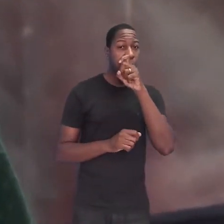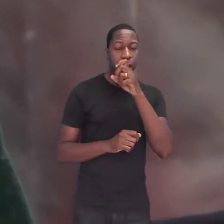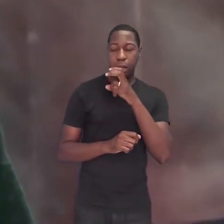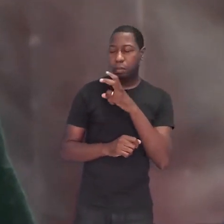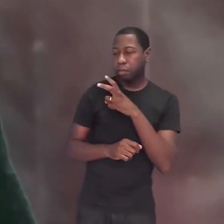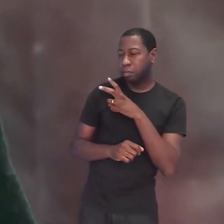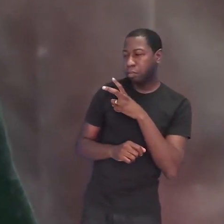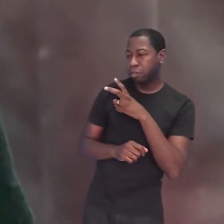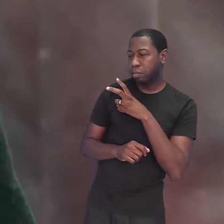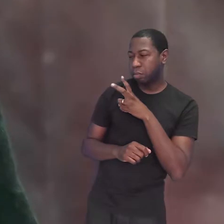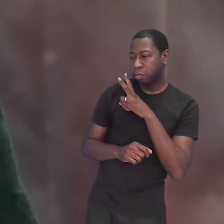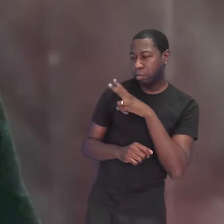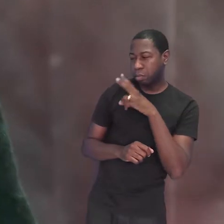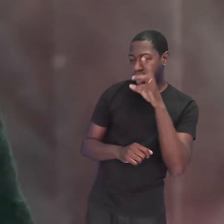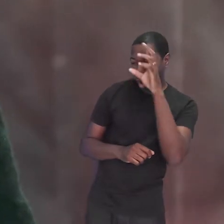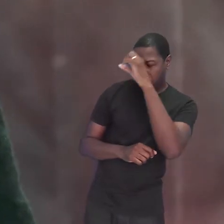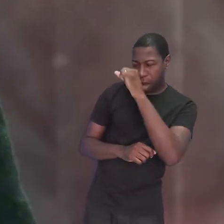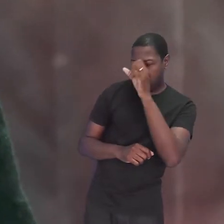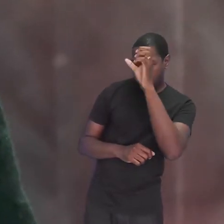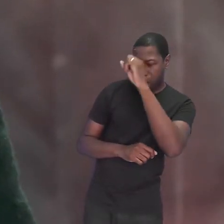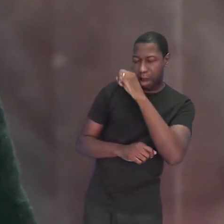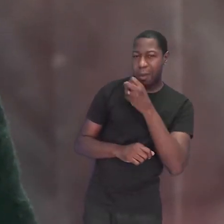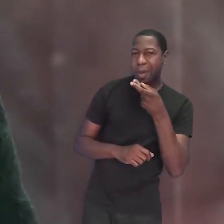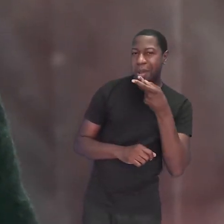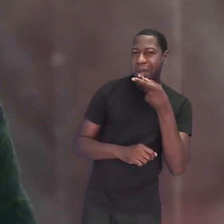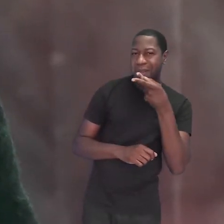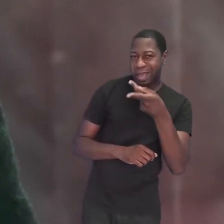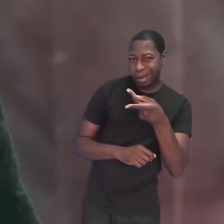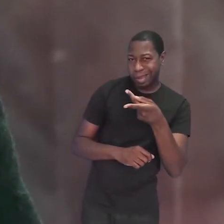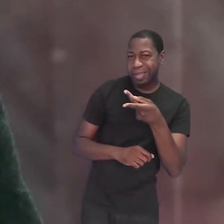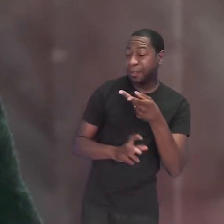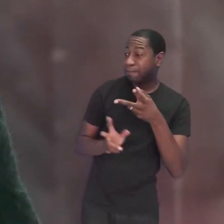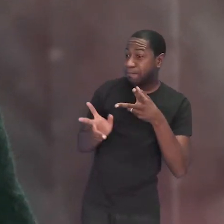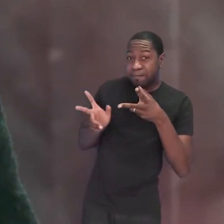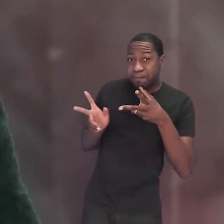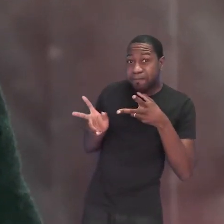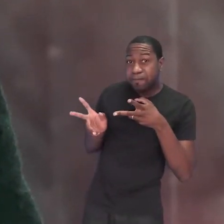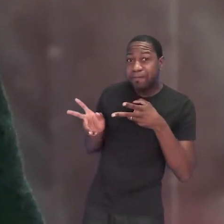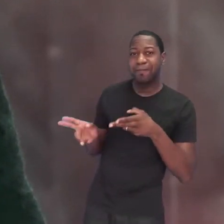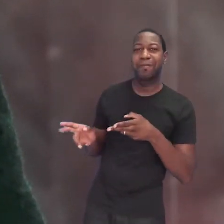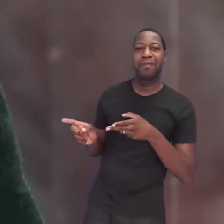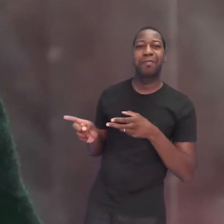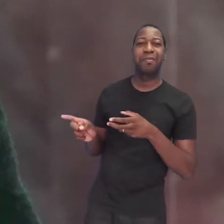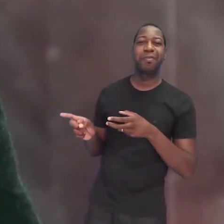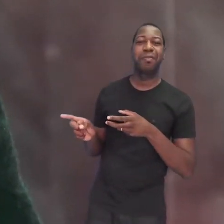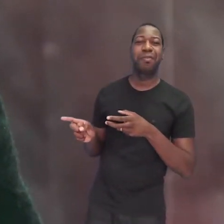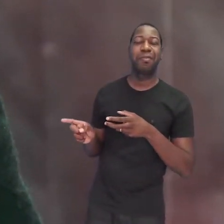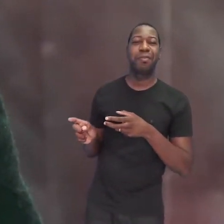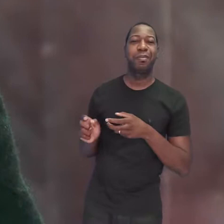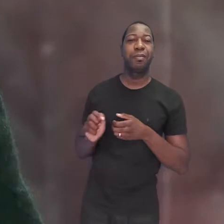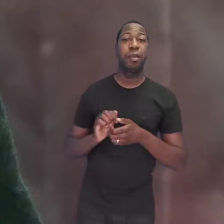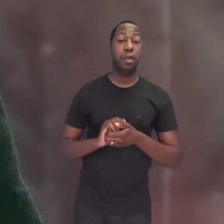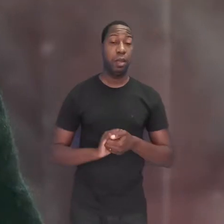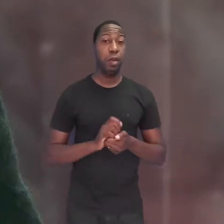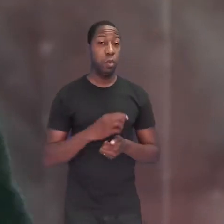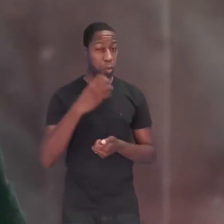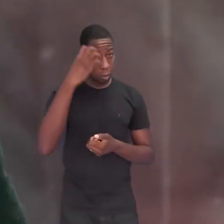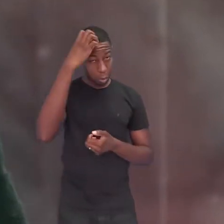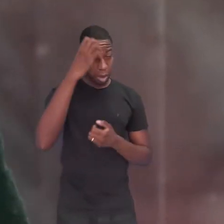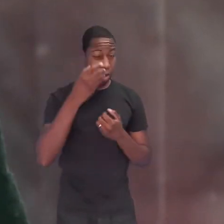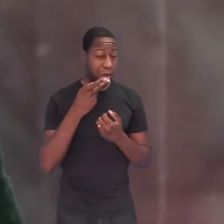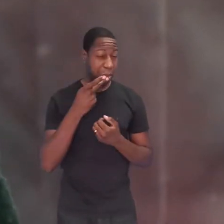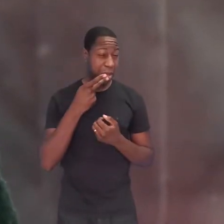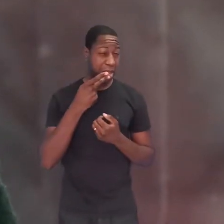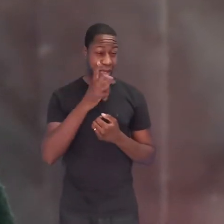calar a boca o tempo todo, o papagaio aprendeu a falar também. E toda vez que o rei começava a gritaria,